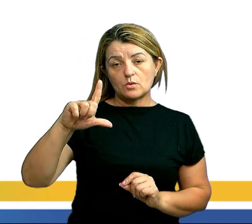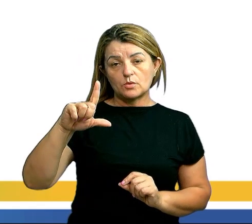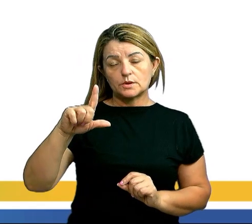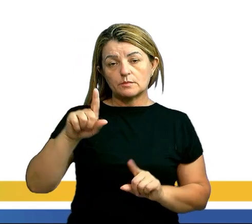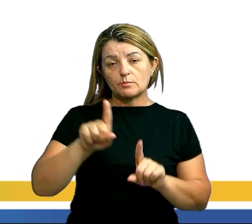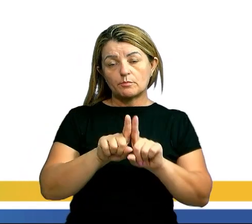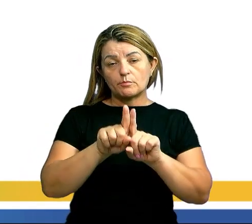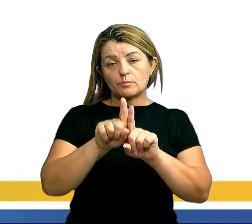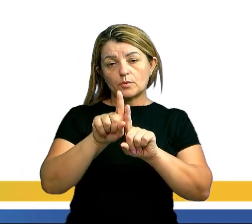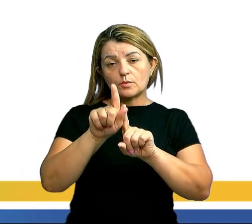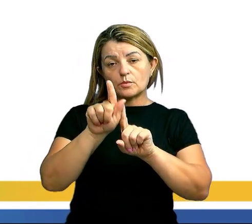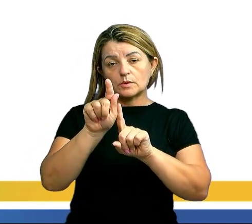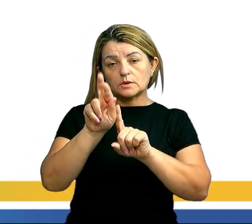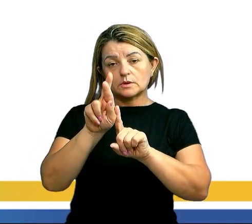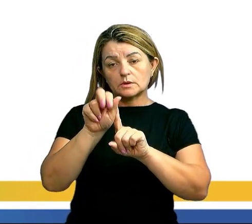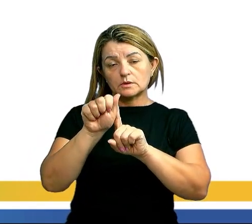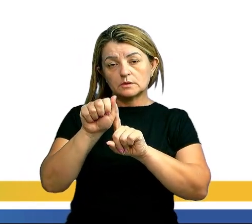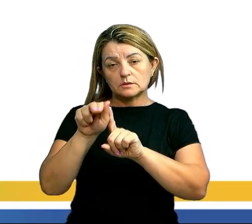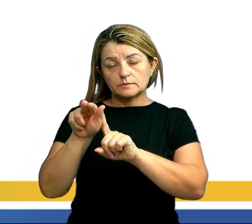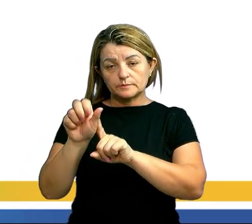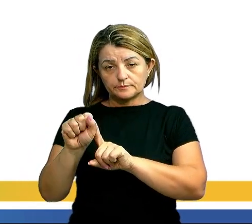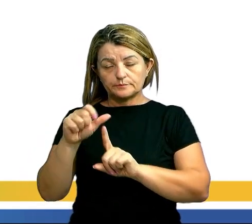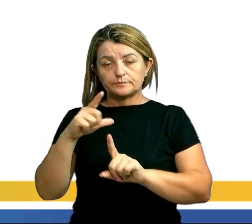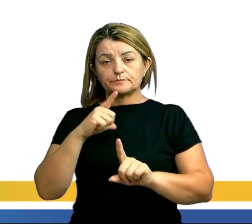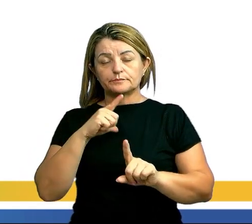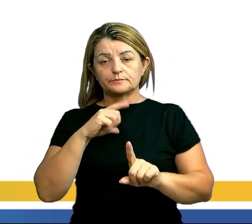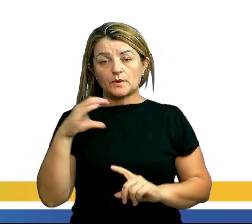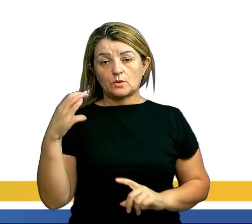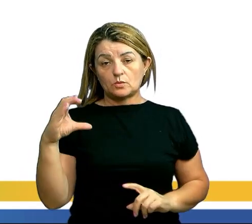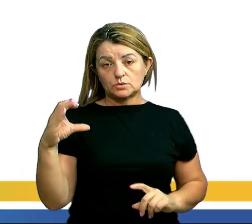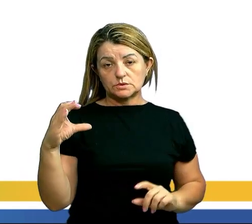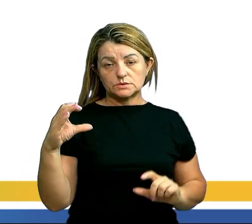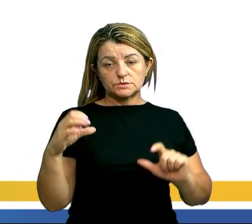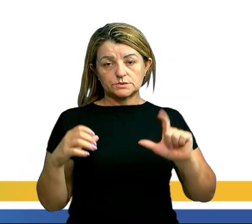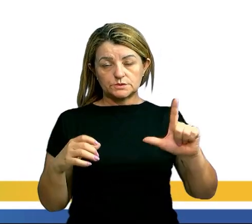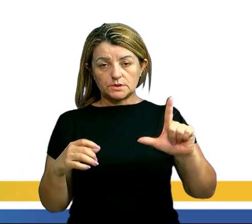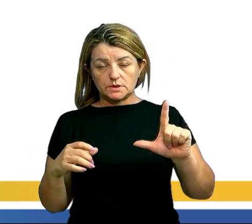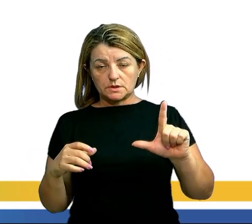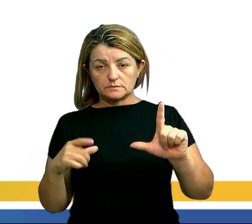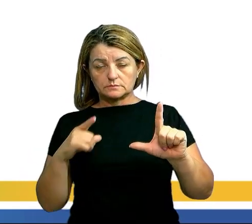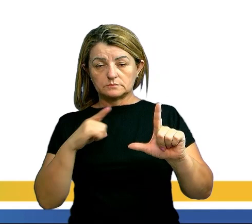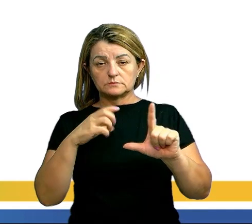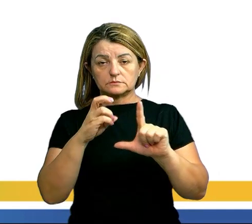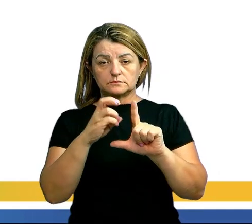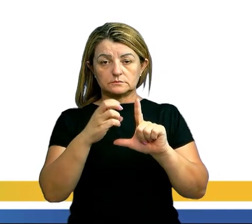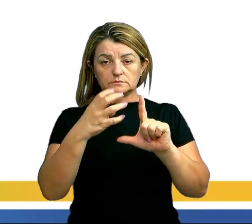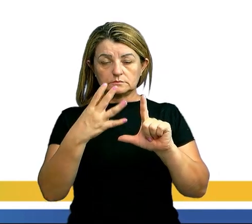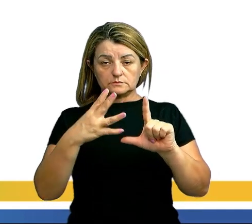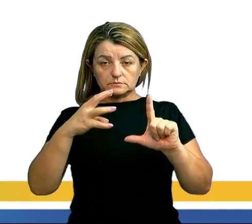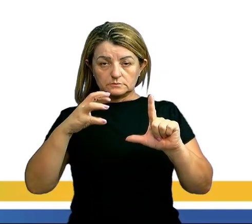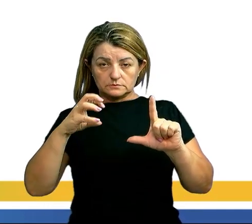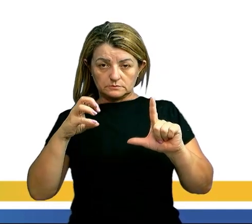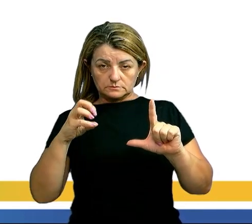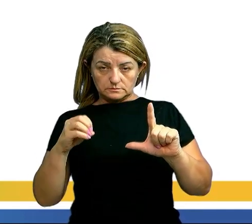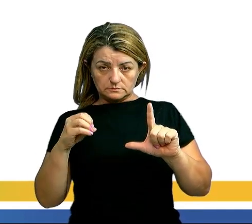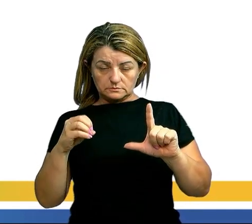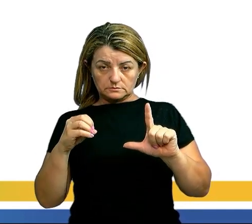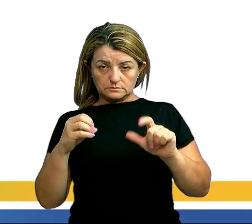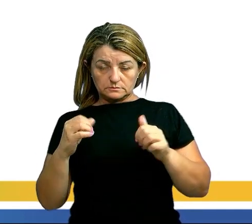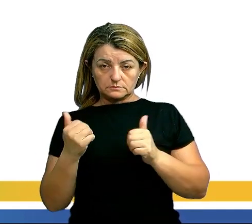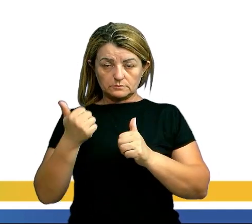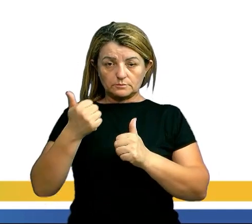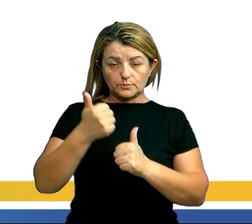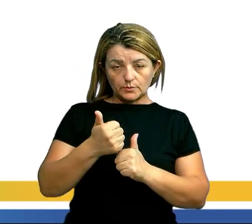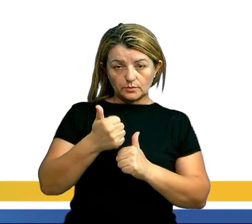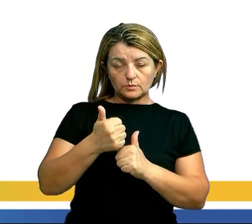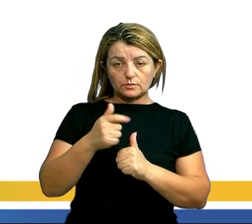a gente tem a constante de L que é da vaporização da água que é 540 calorias por graus Celsius